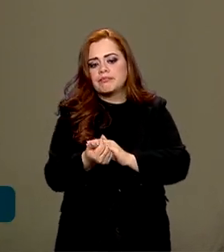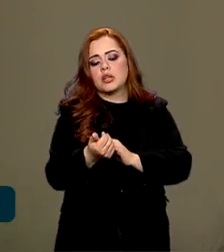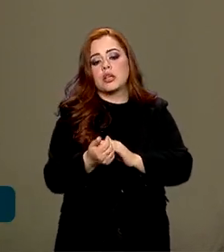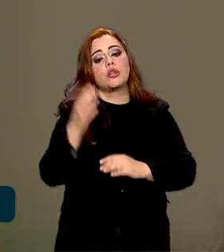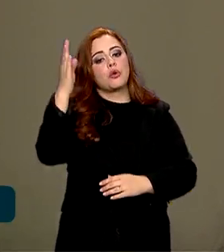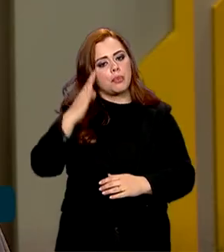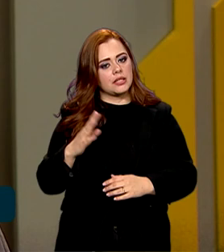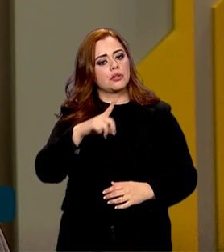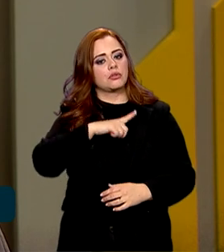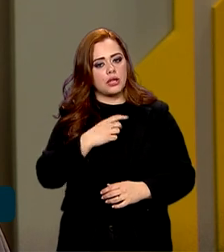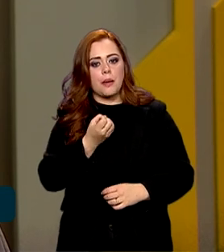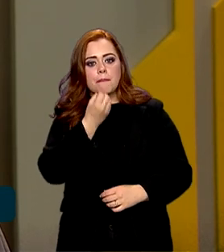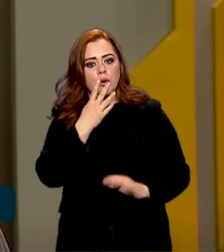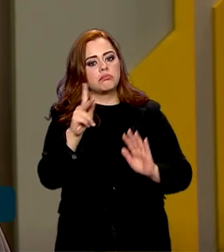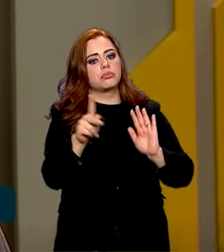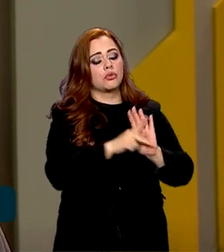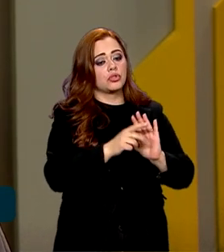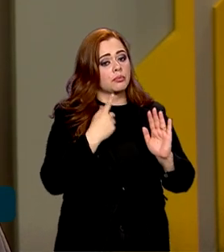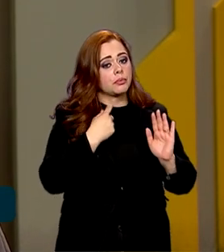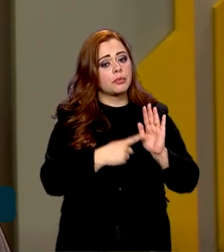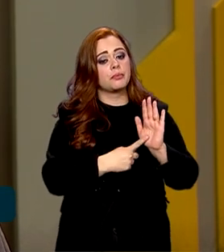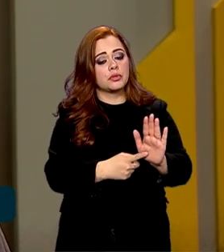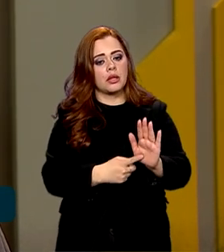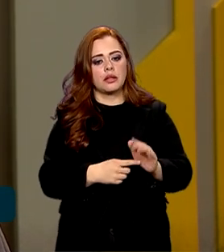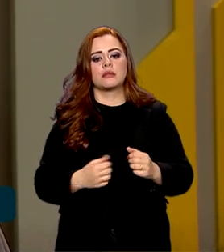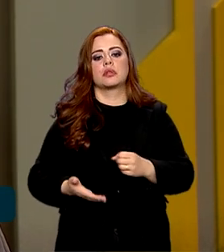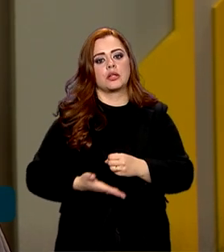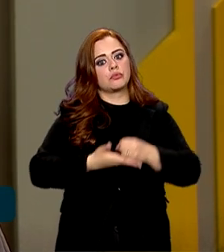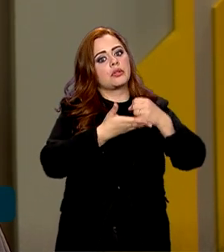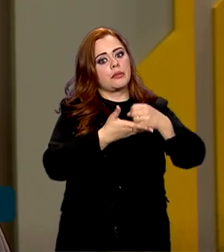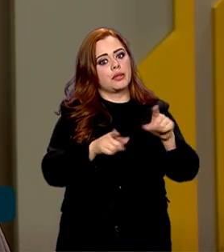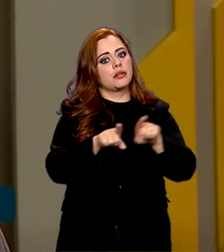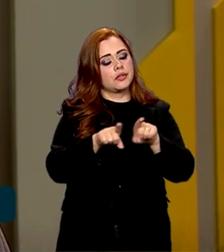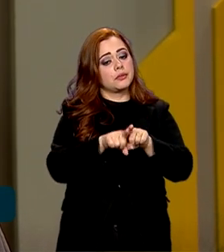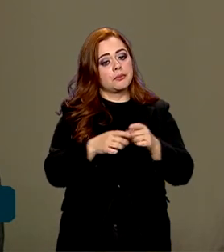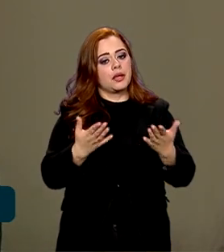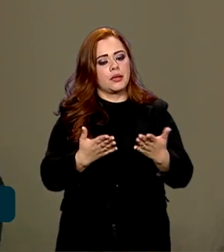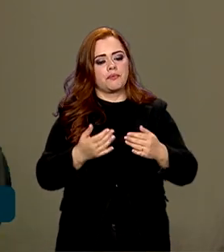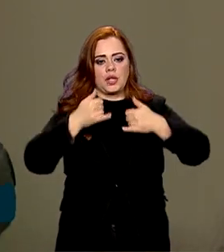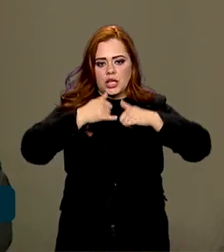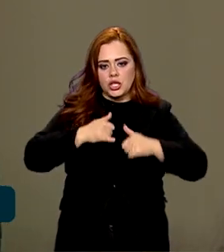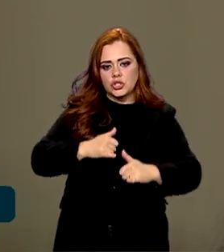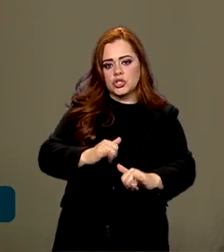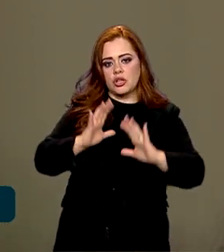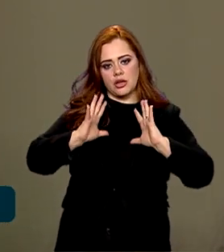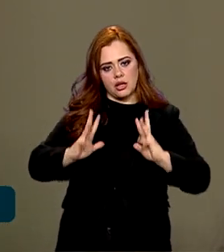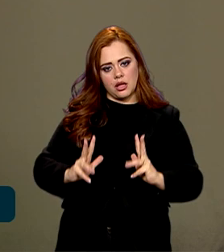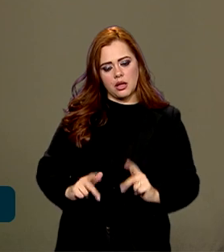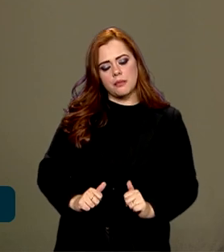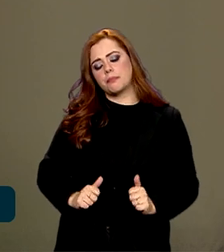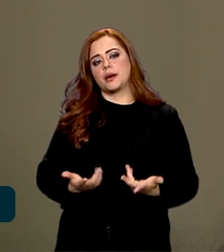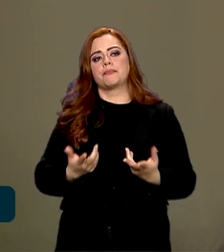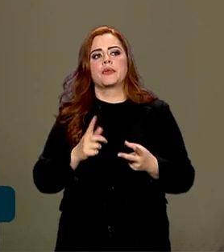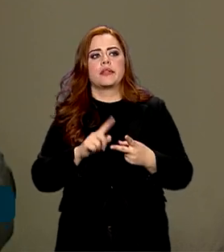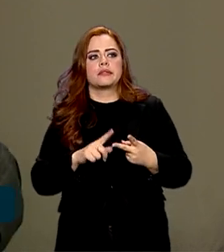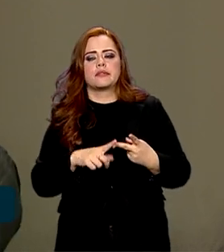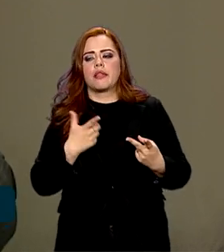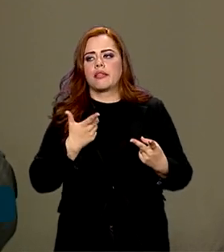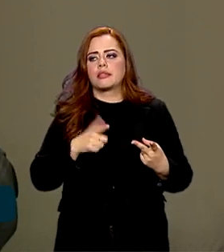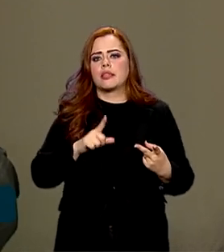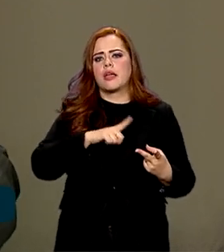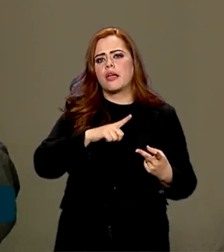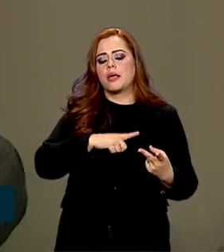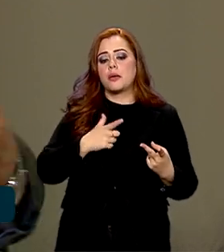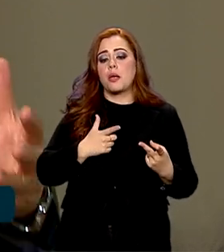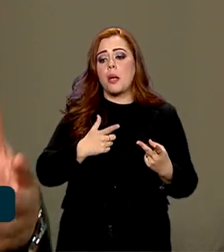projetos para apresentar, sobretudo nesse campo da sustentabilidade, né? Energia, limpa, né? Você tem um